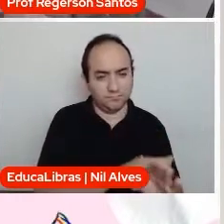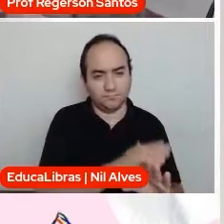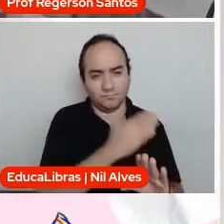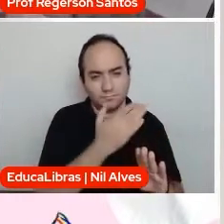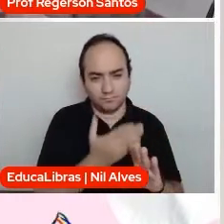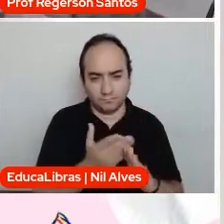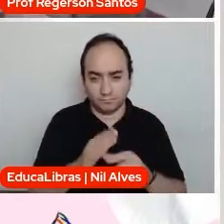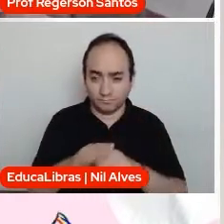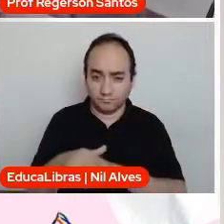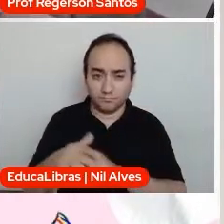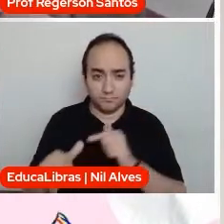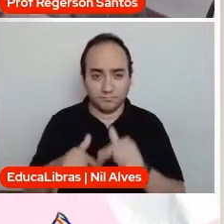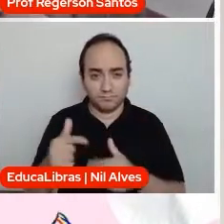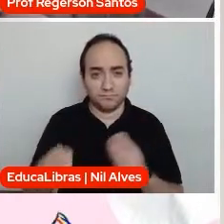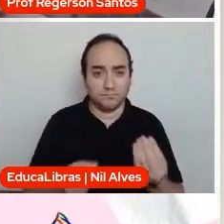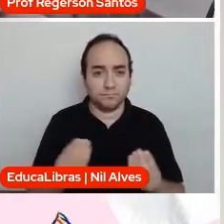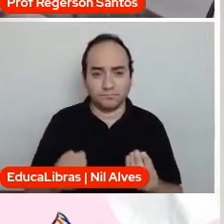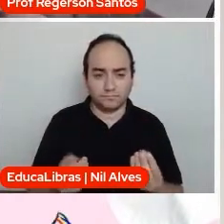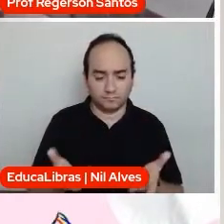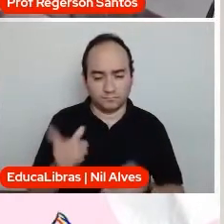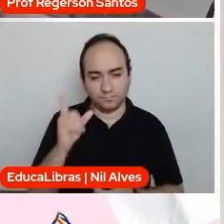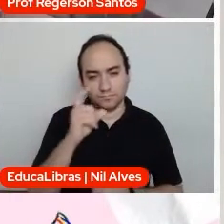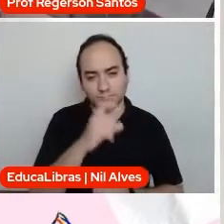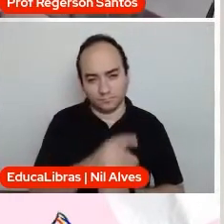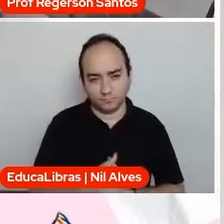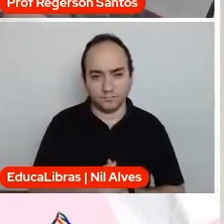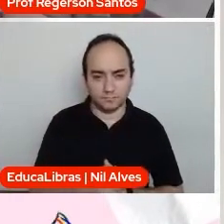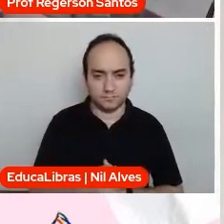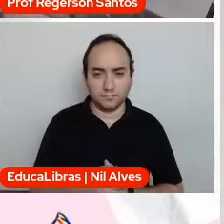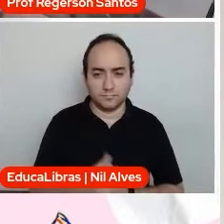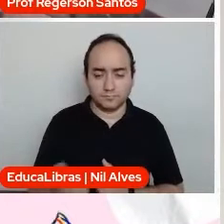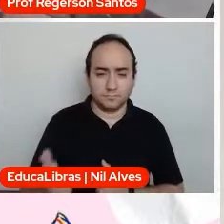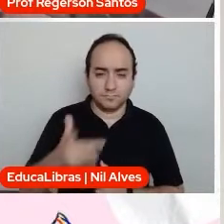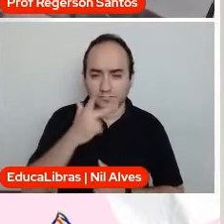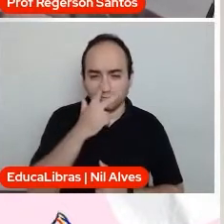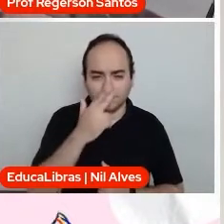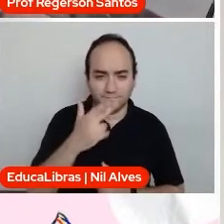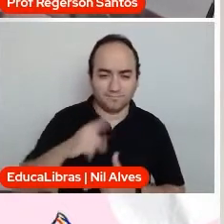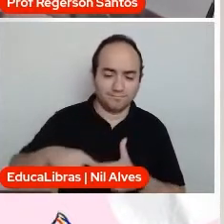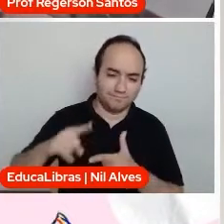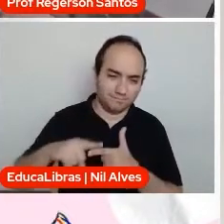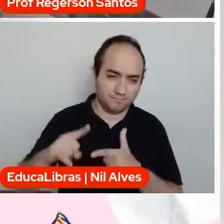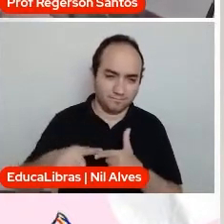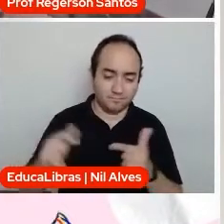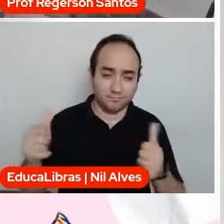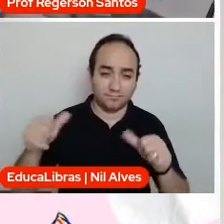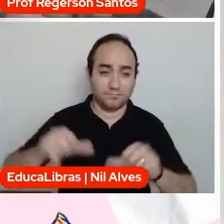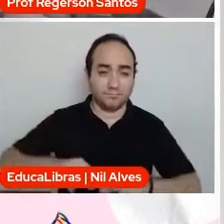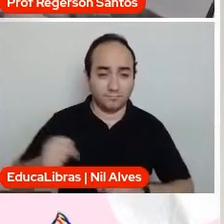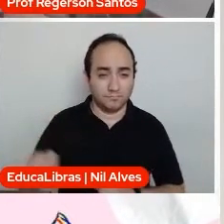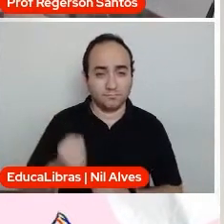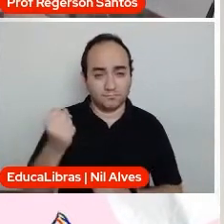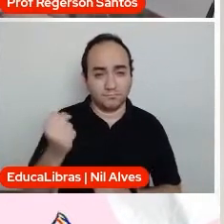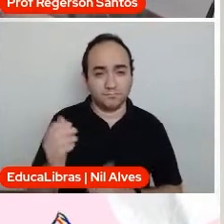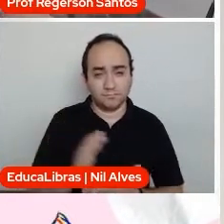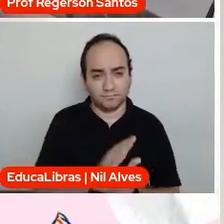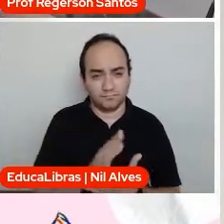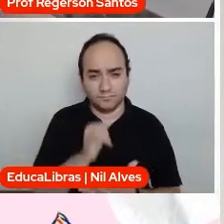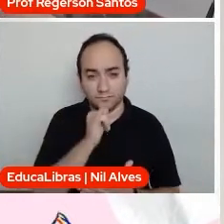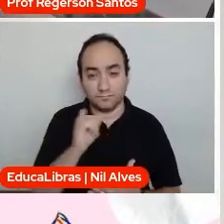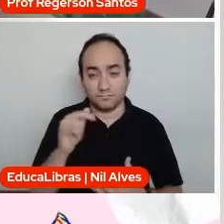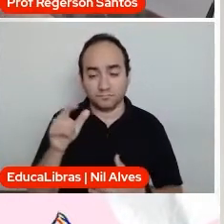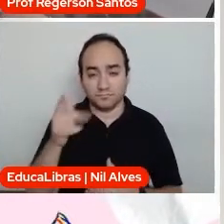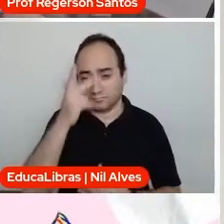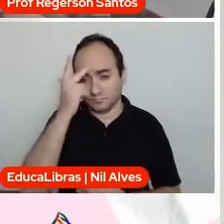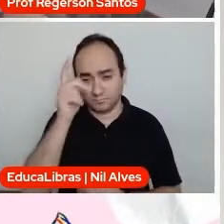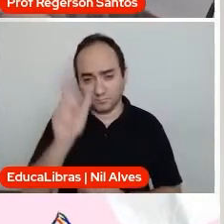ferir. A intensidade da ferida, ela é muito grave em alguns, ao ponto de que se abandonar mesmo os estudos.